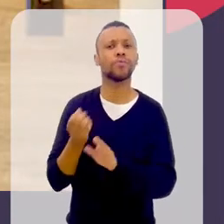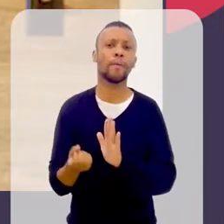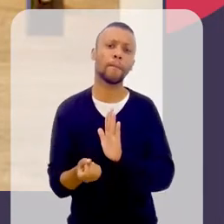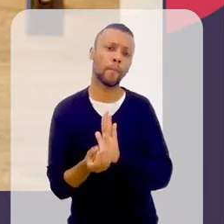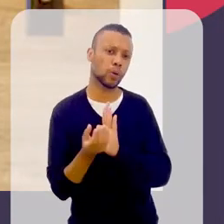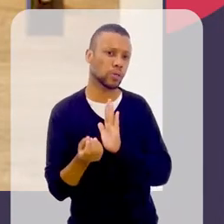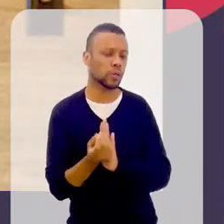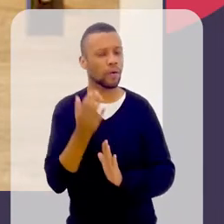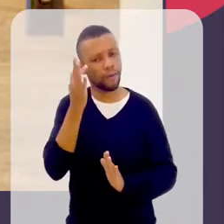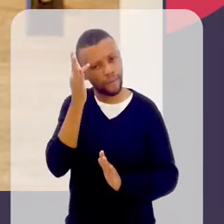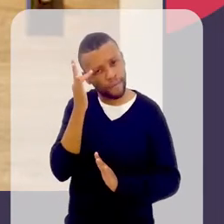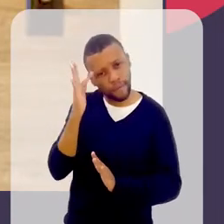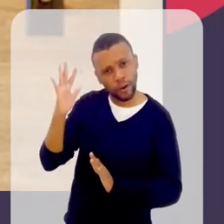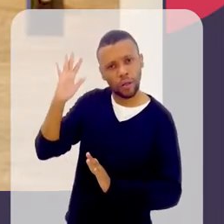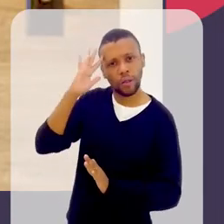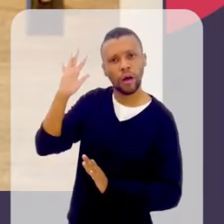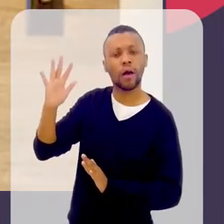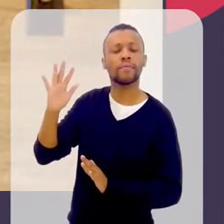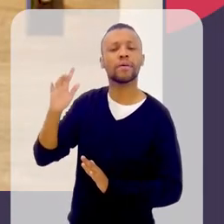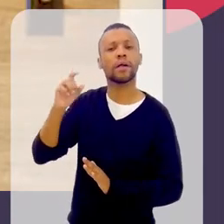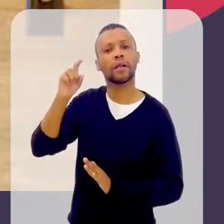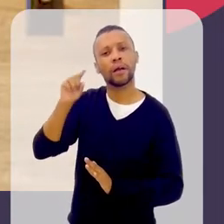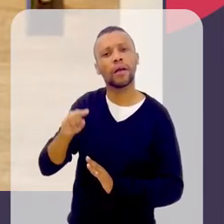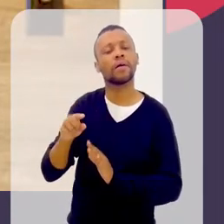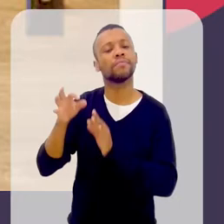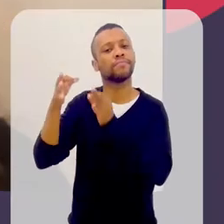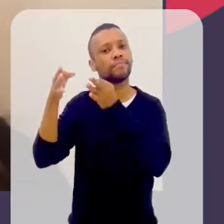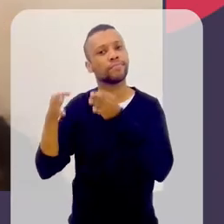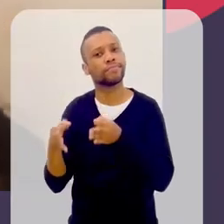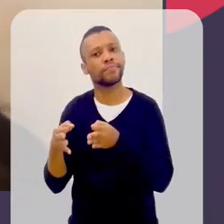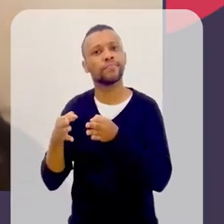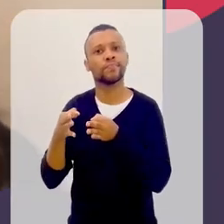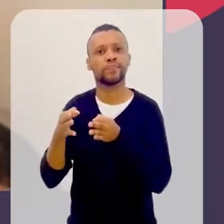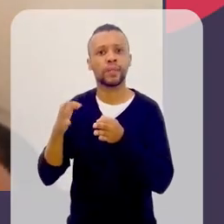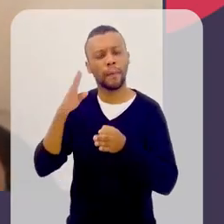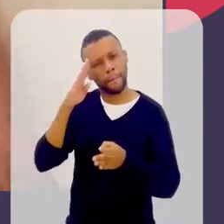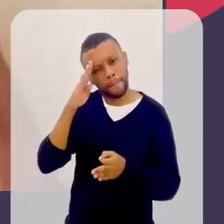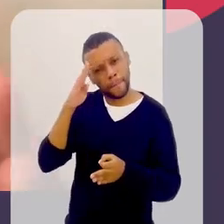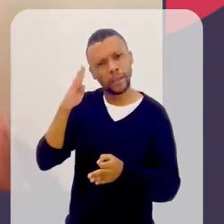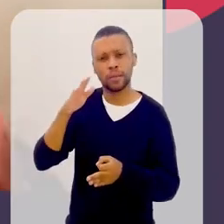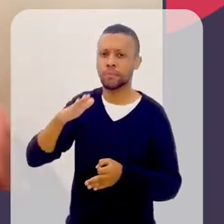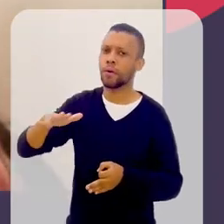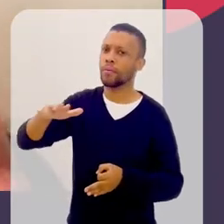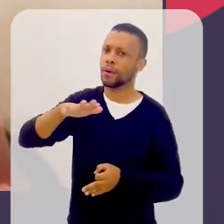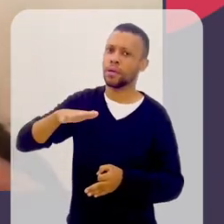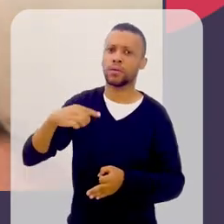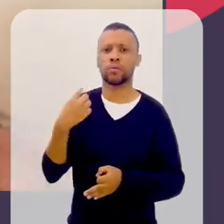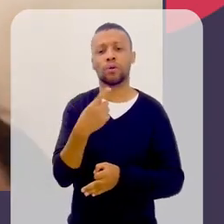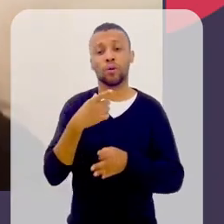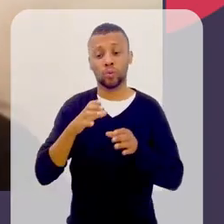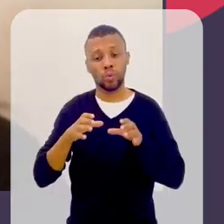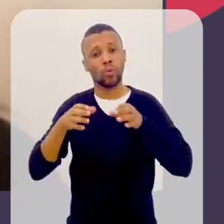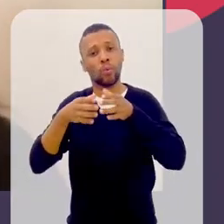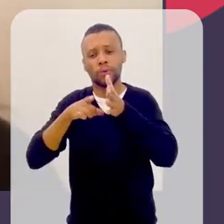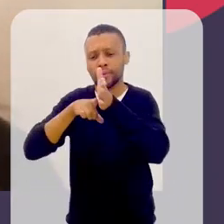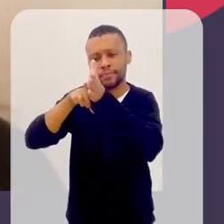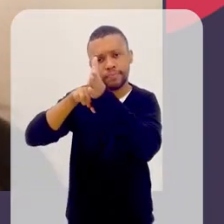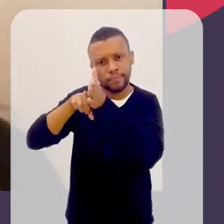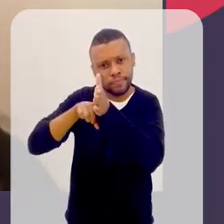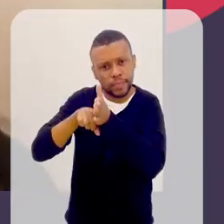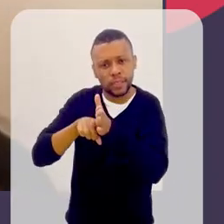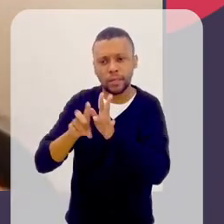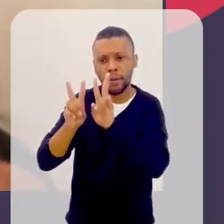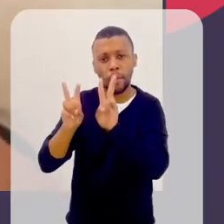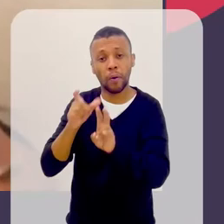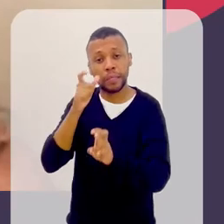instrumento de produção filosófica, ela é um fator determinante que faz com que o nosso grupo